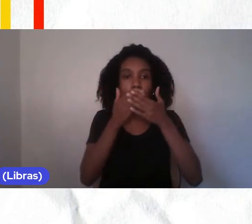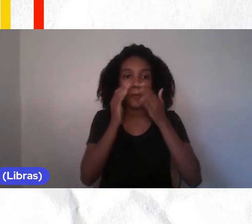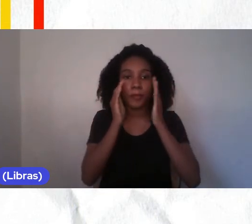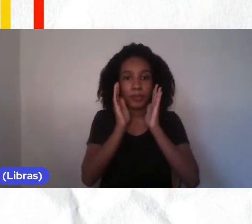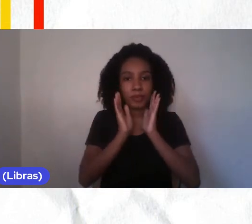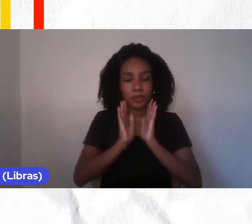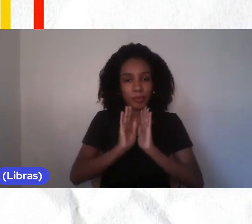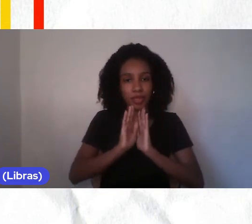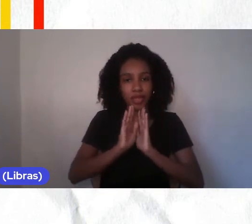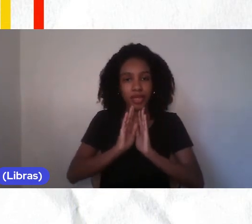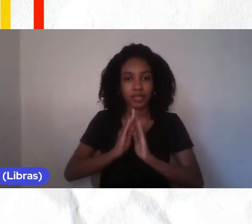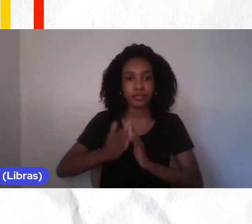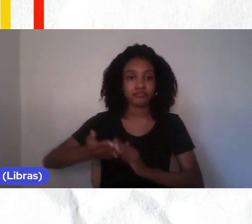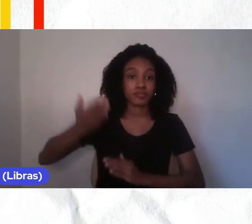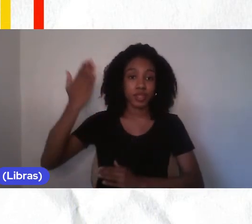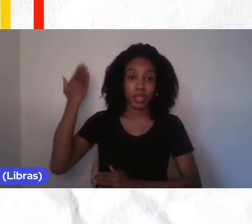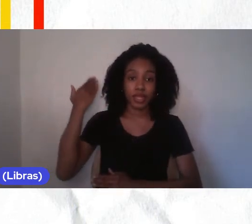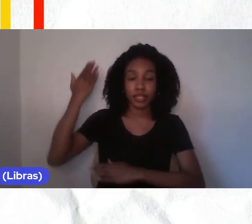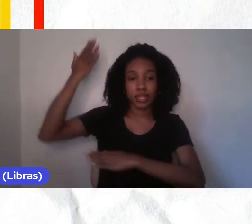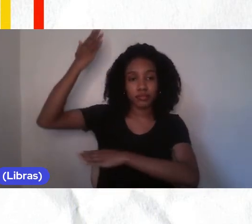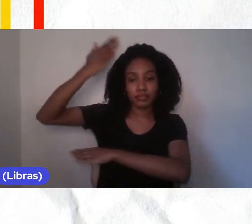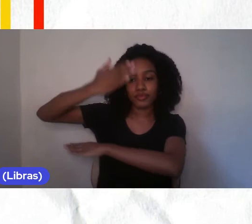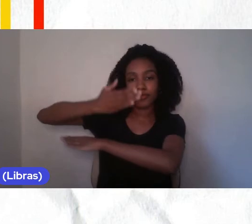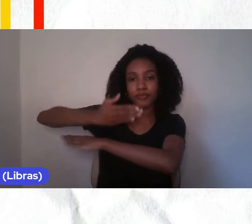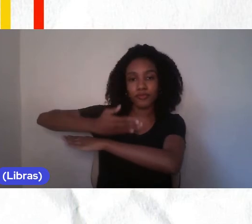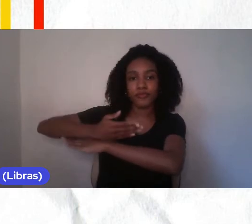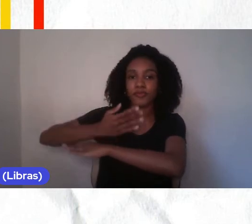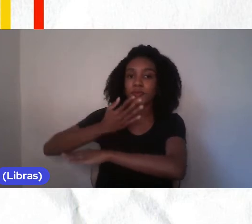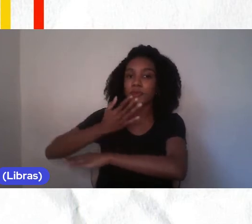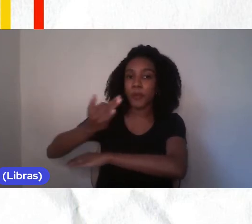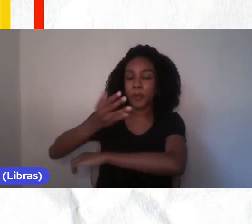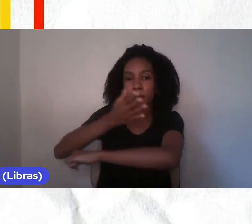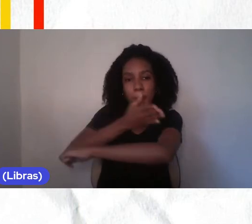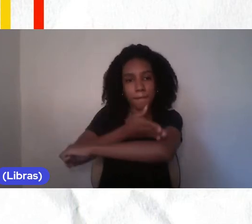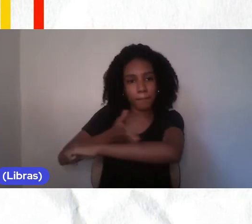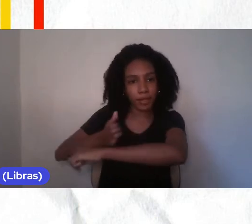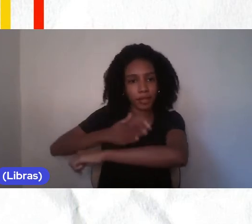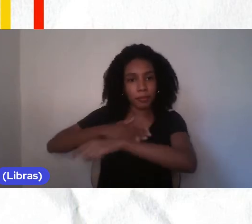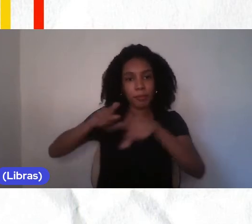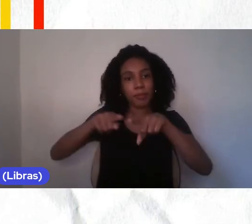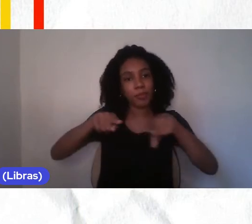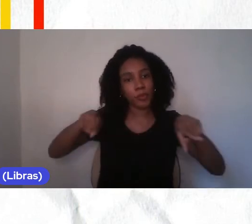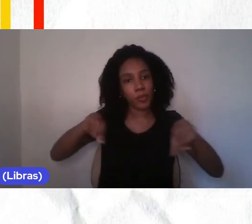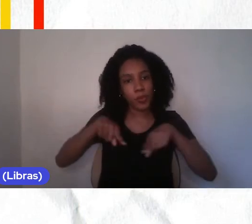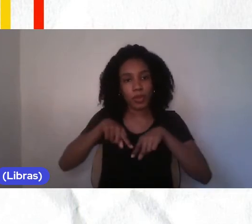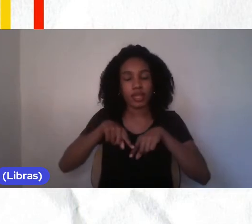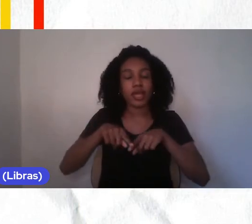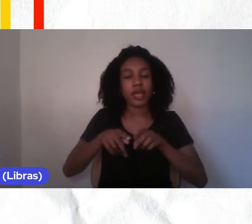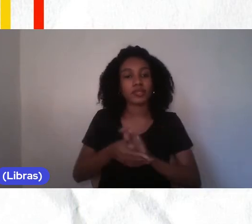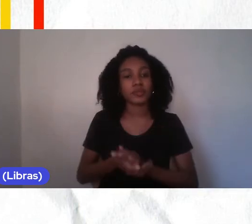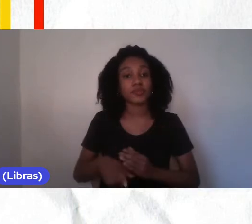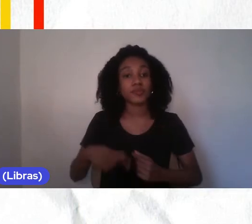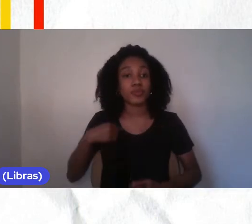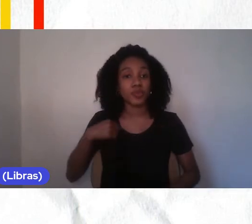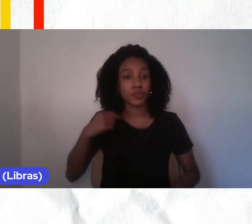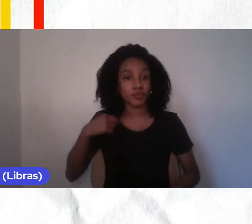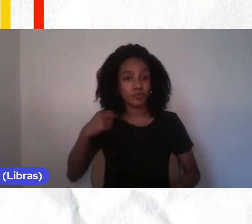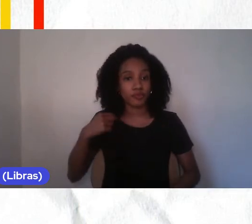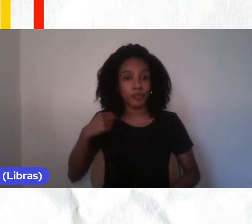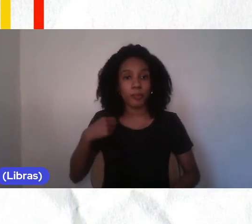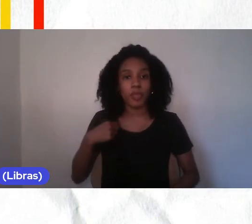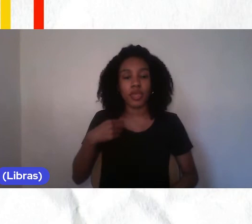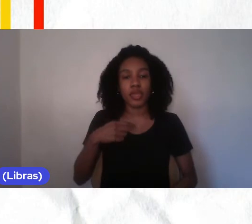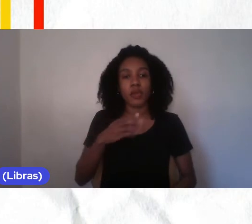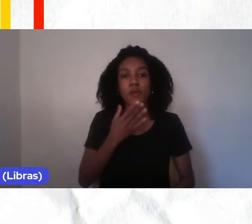ao fundo temos uma parede branca do meu quarto e uso uma camisa Gola Polo Corvo